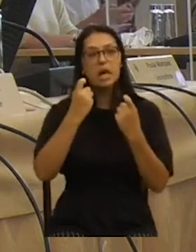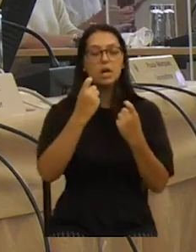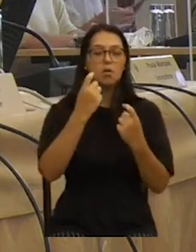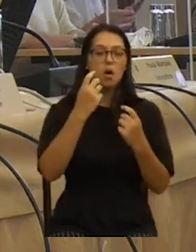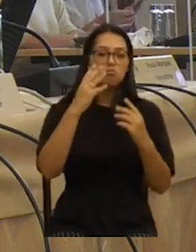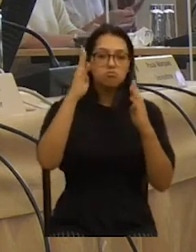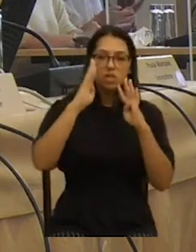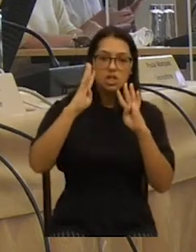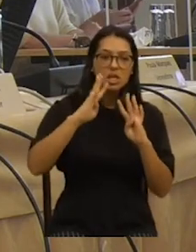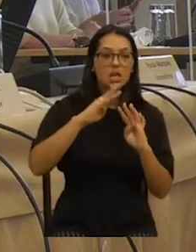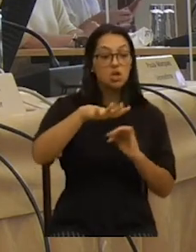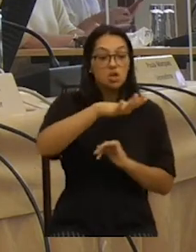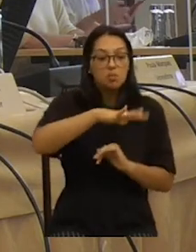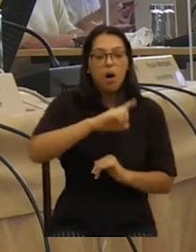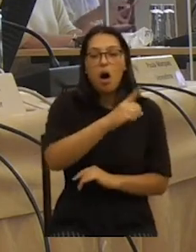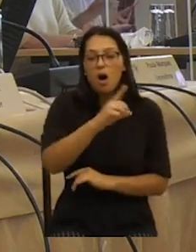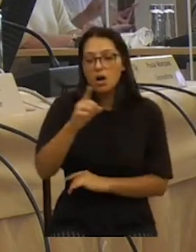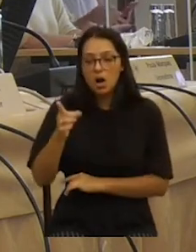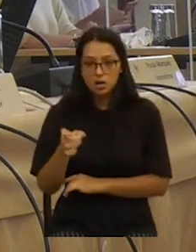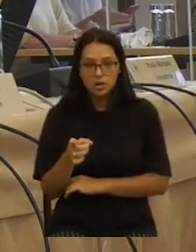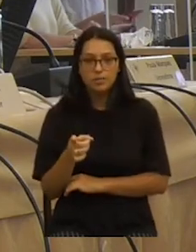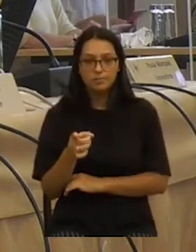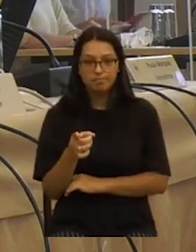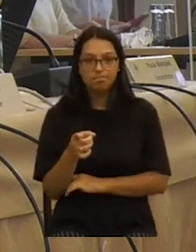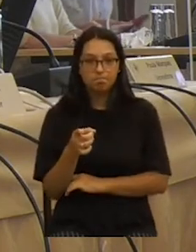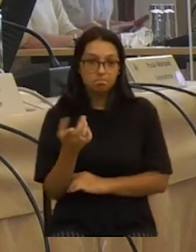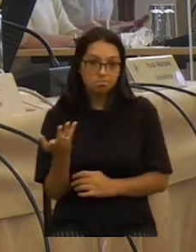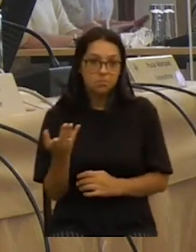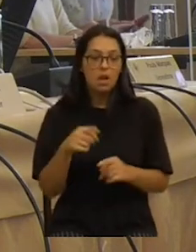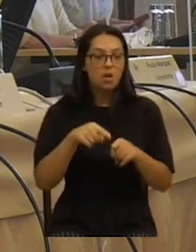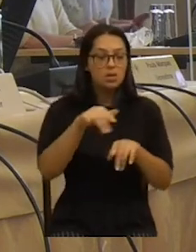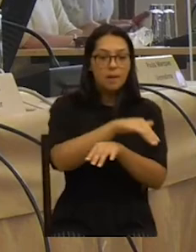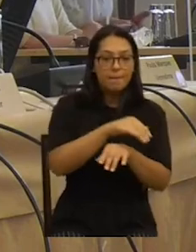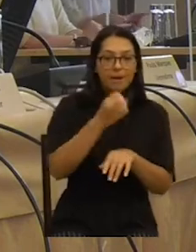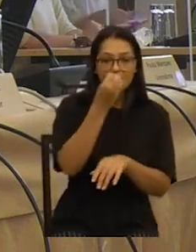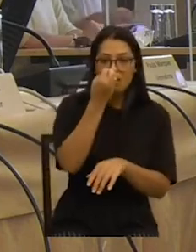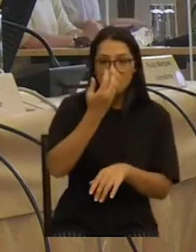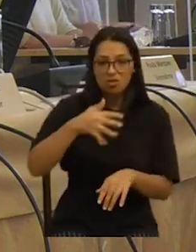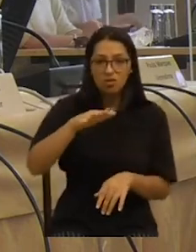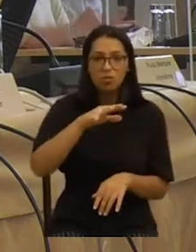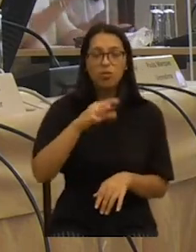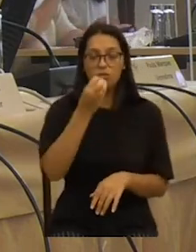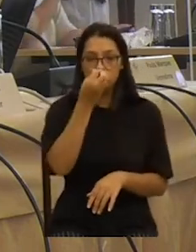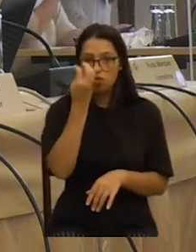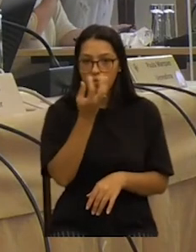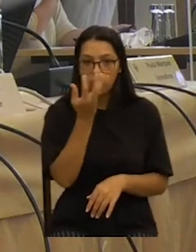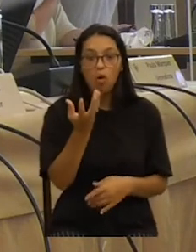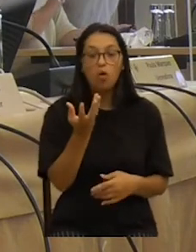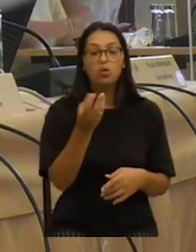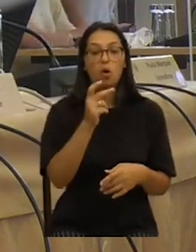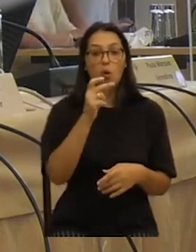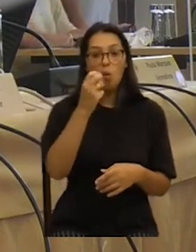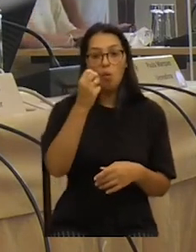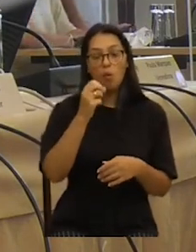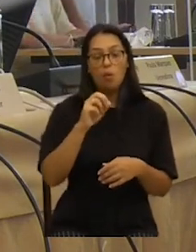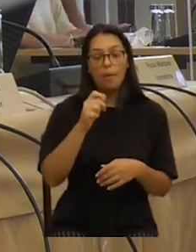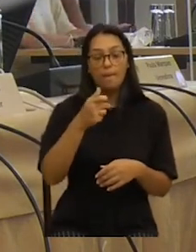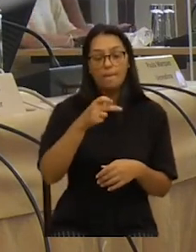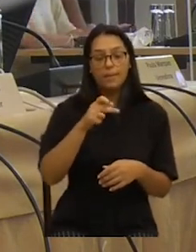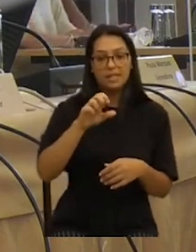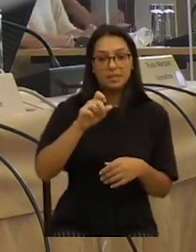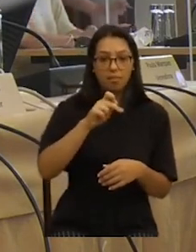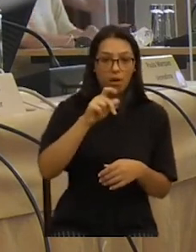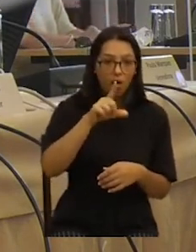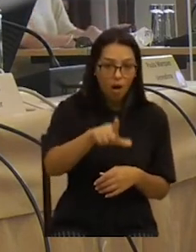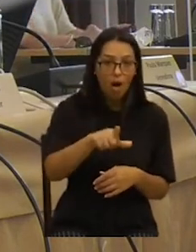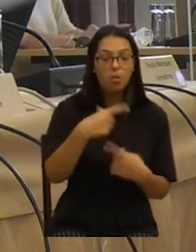Podem ser no Regueirão dos Anjos, podem ser entre a Praça das Flores e o Príncipe Real. Onde é estão esses espaços nos quais nós podemos ir de jardim a